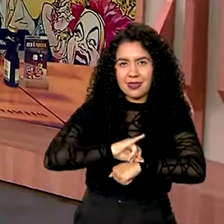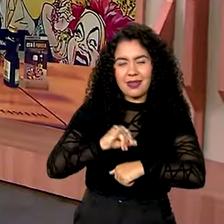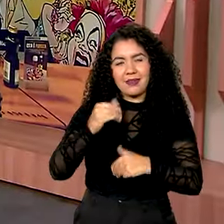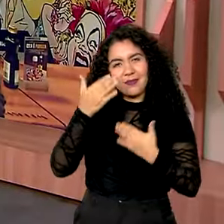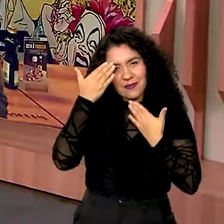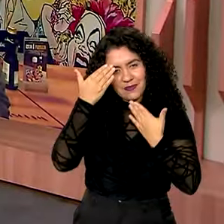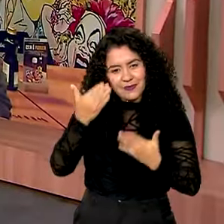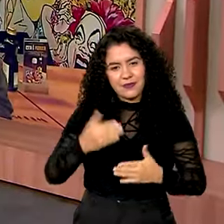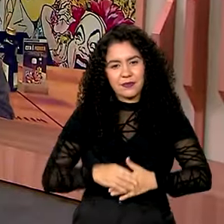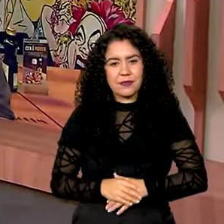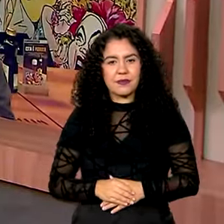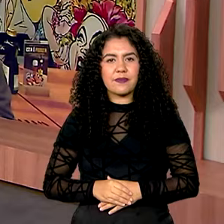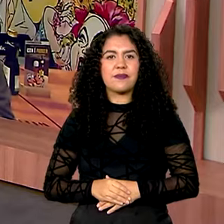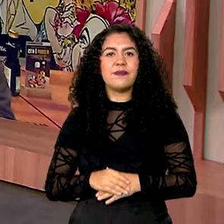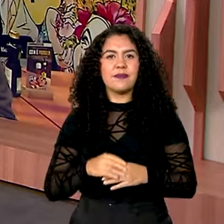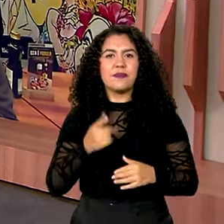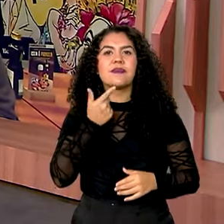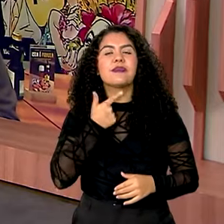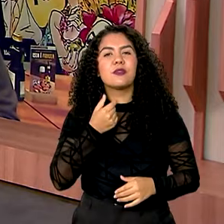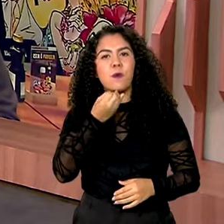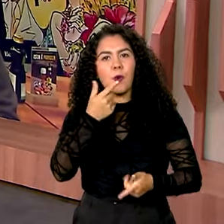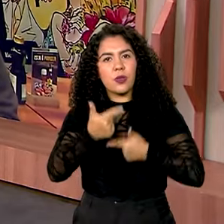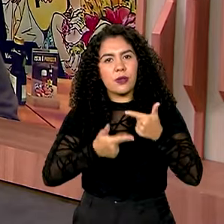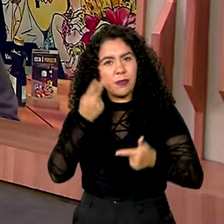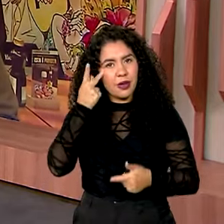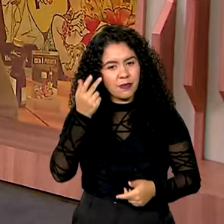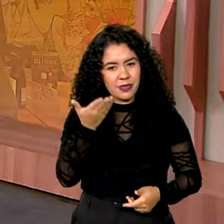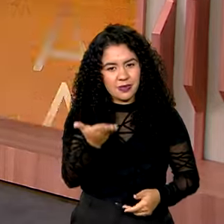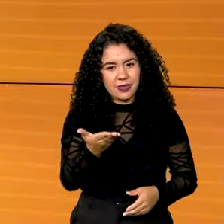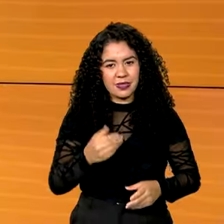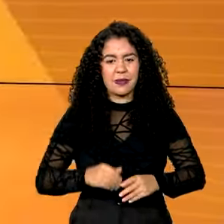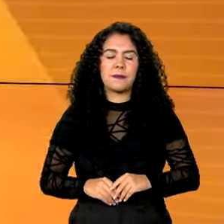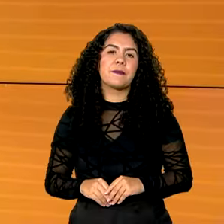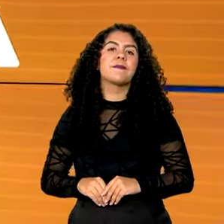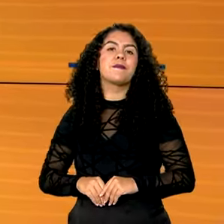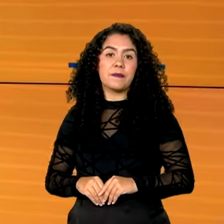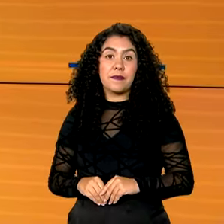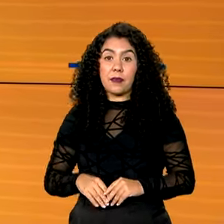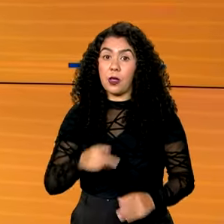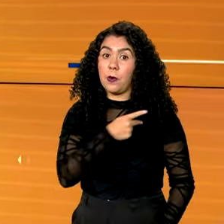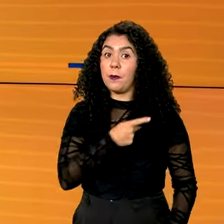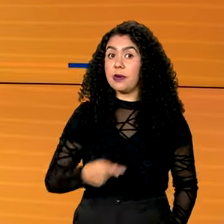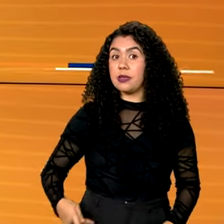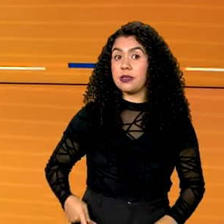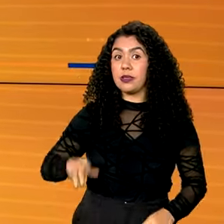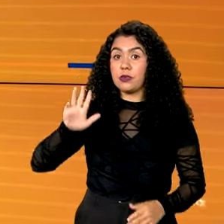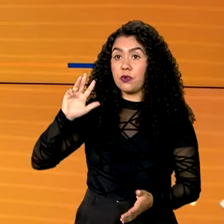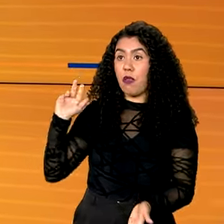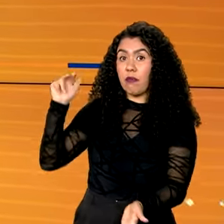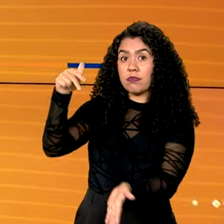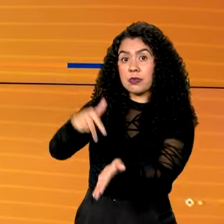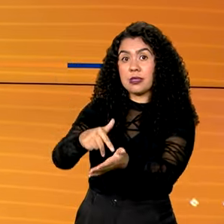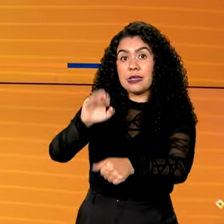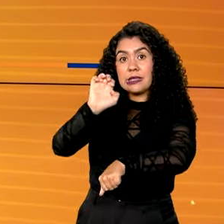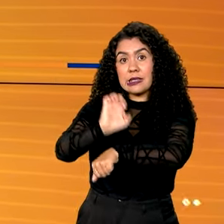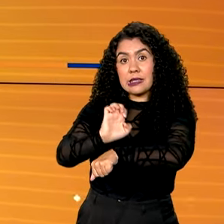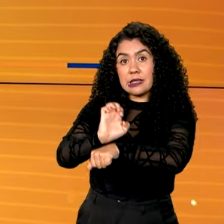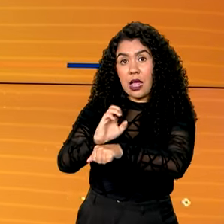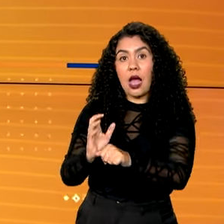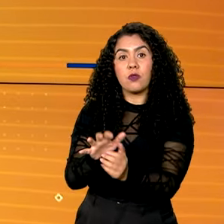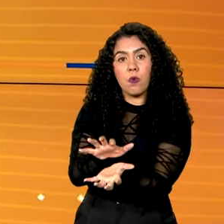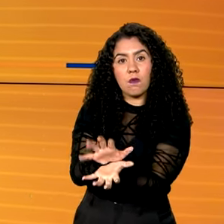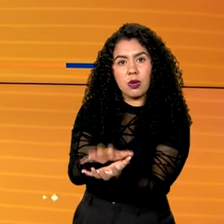você. Obrigada, Dimas. Bom trabalho para você aí, viu? E o presidente Lula esteve em Pernambuco e entregou